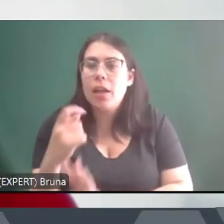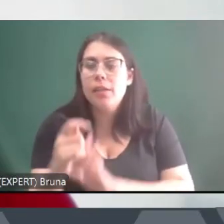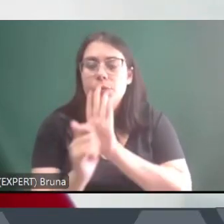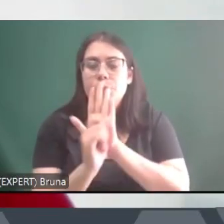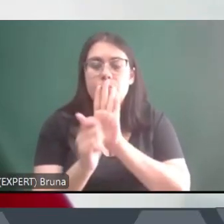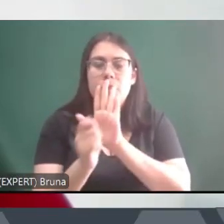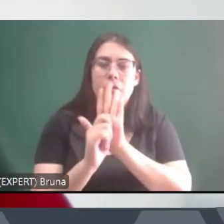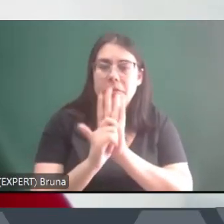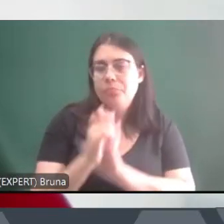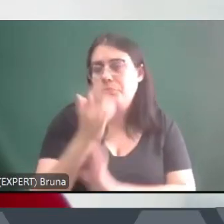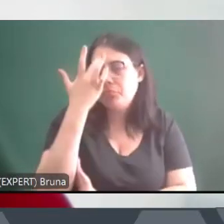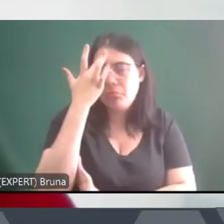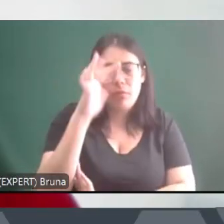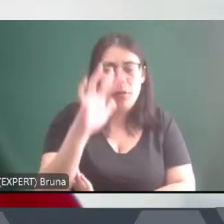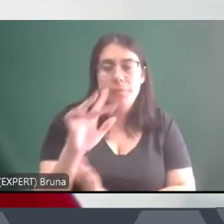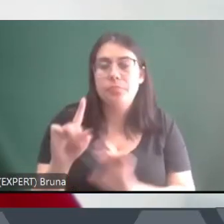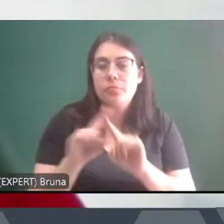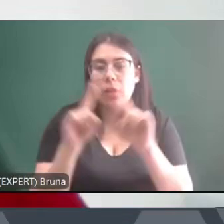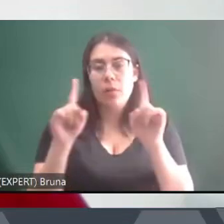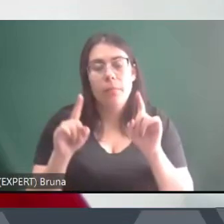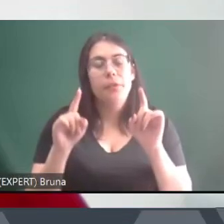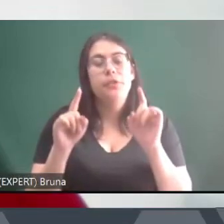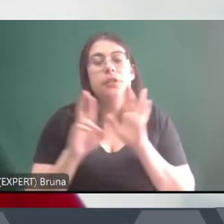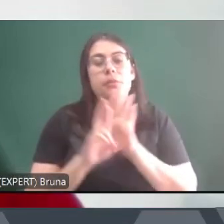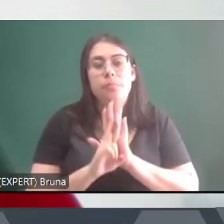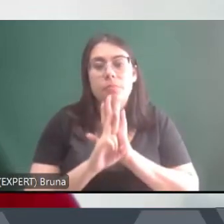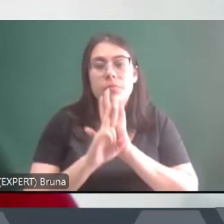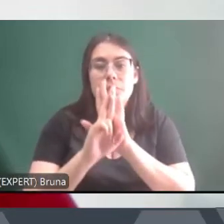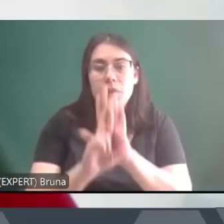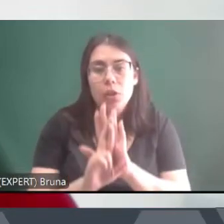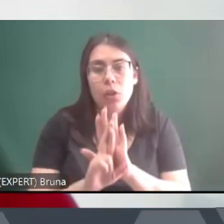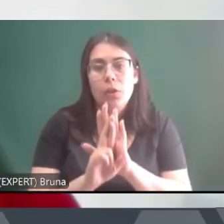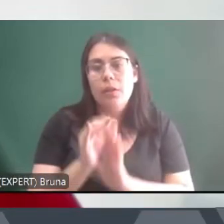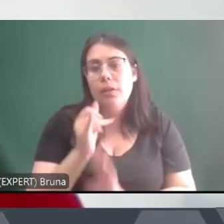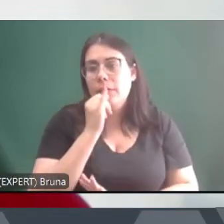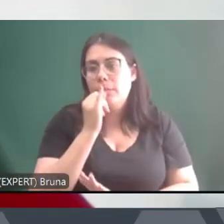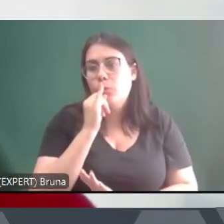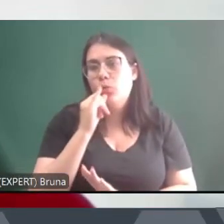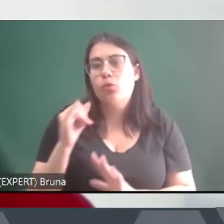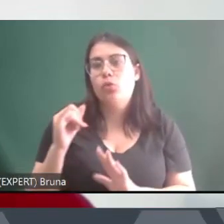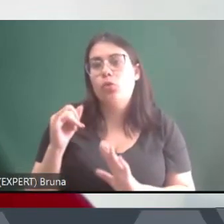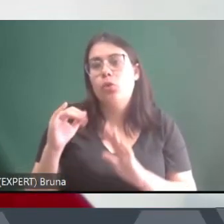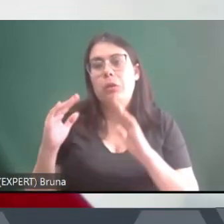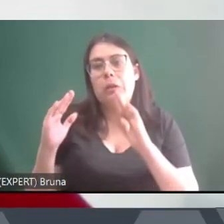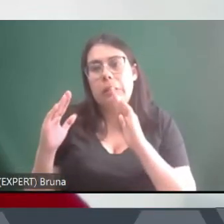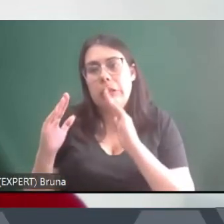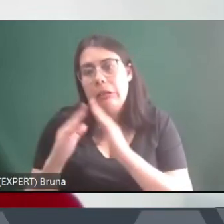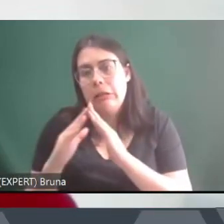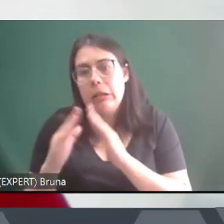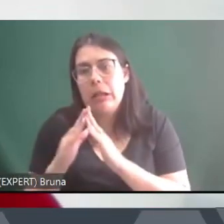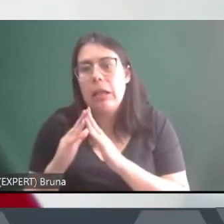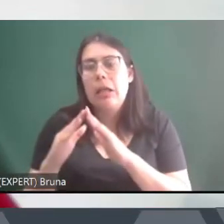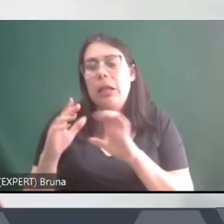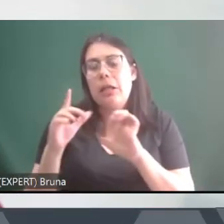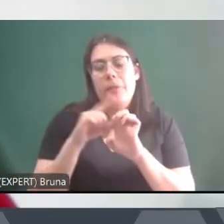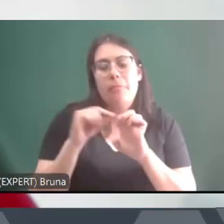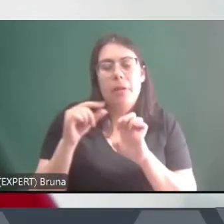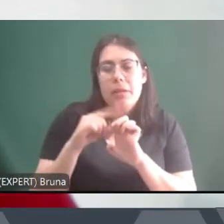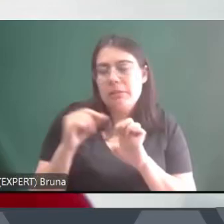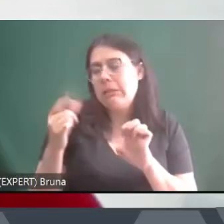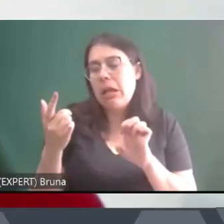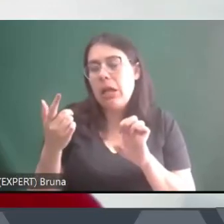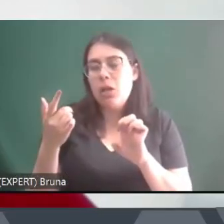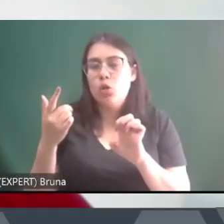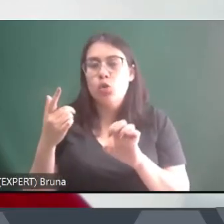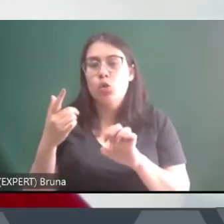ele pode estar representando os interesses de um dono de uma casa de aposta de um empresário de fintech de um dono de